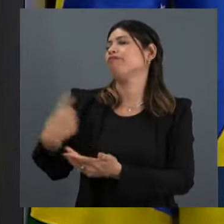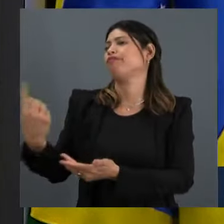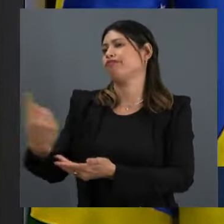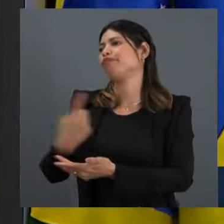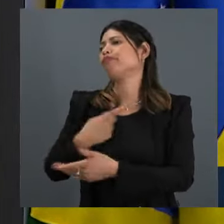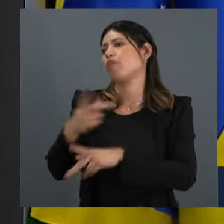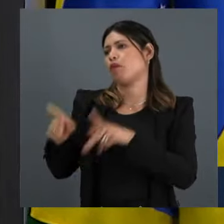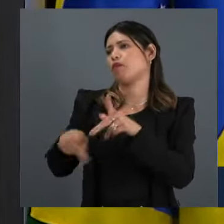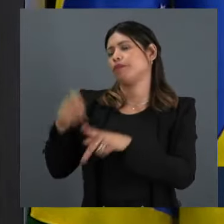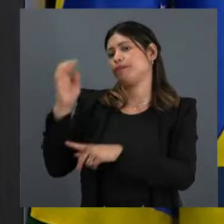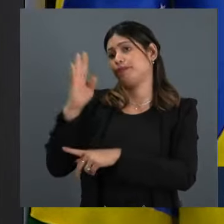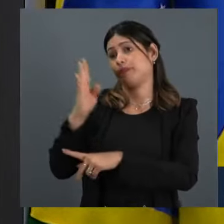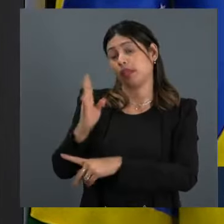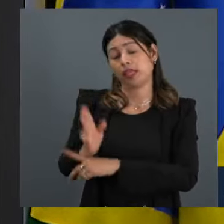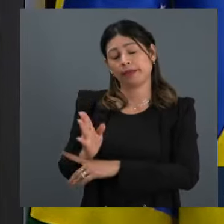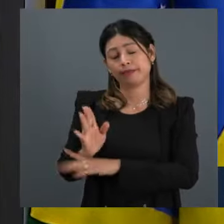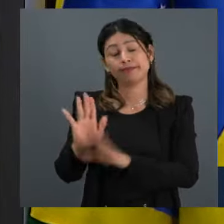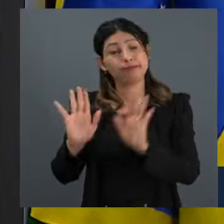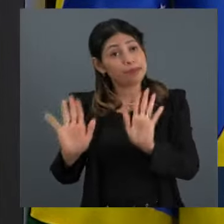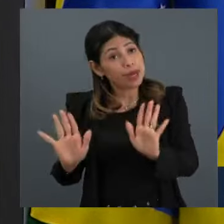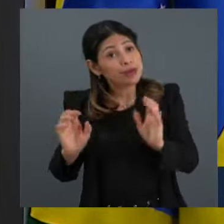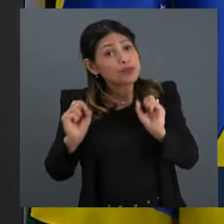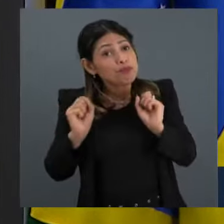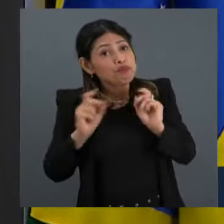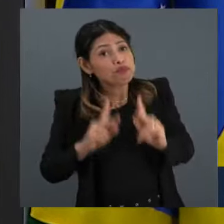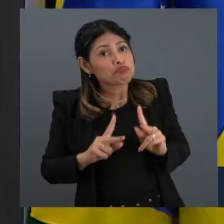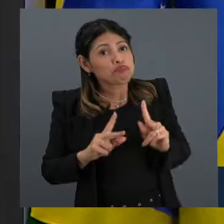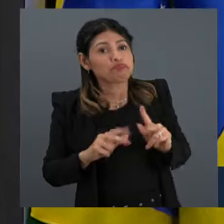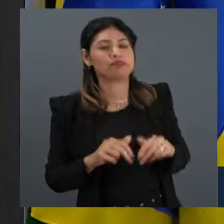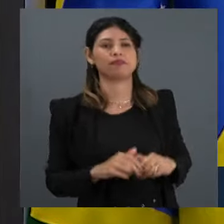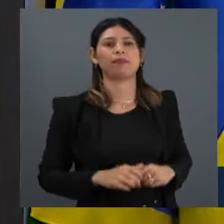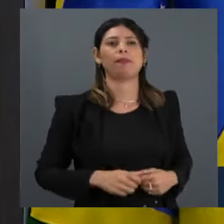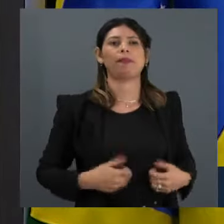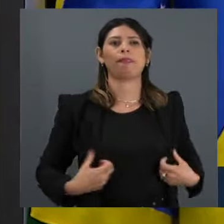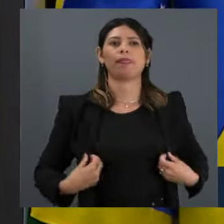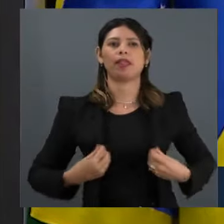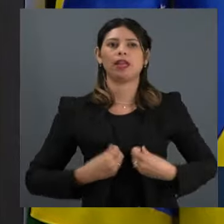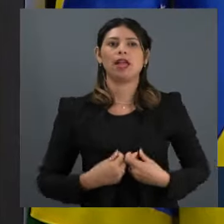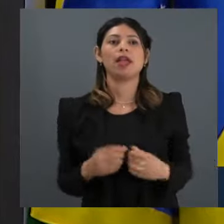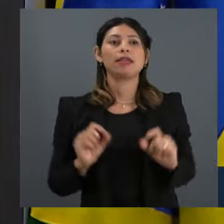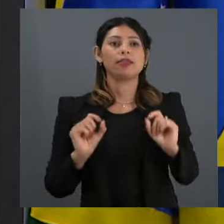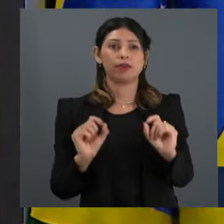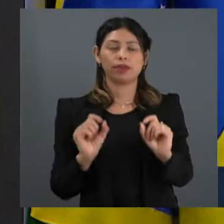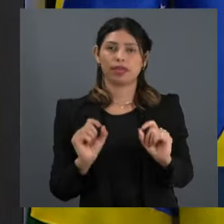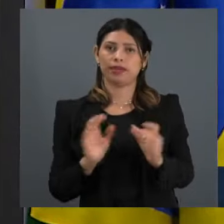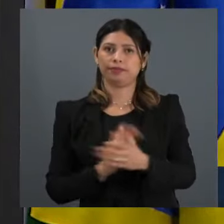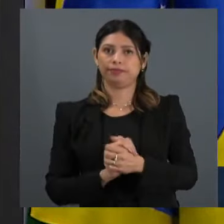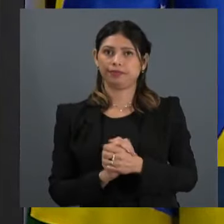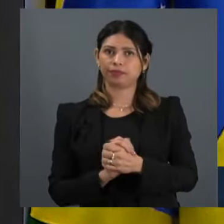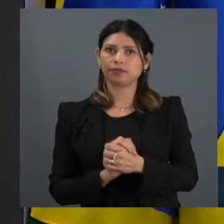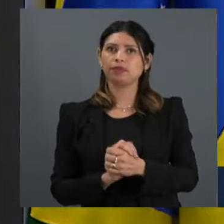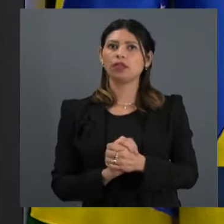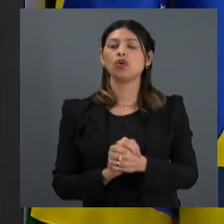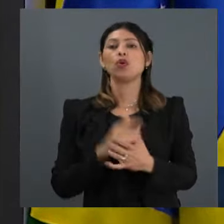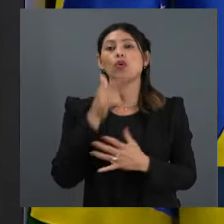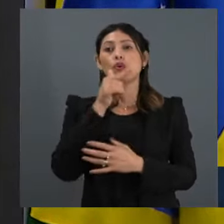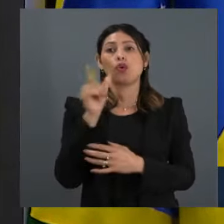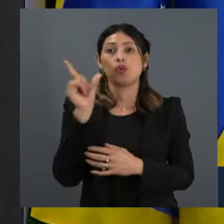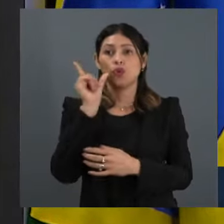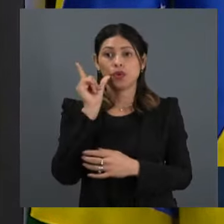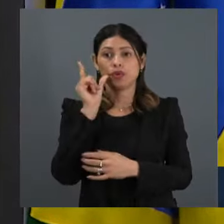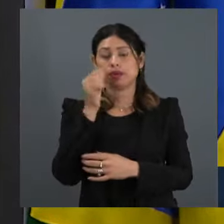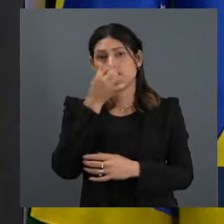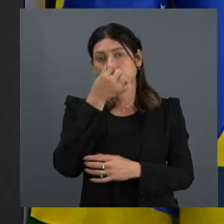está lá. Eu só faço aqui, com relação ao pronunciamento da ministra ontem, alguns pontos.